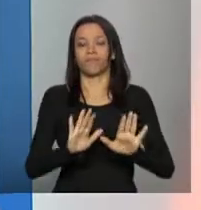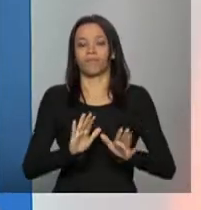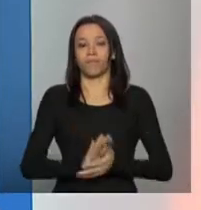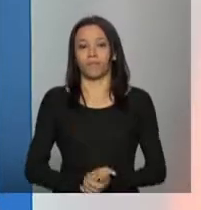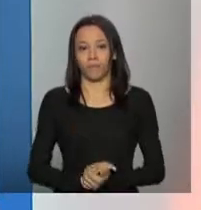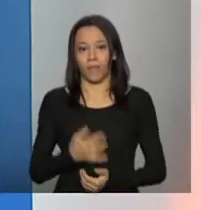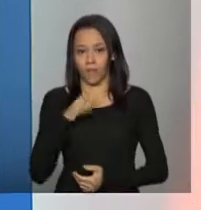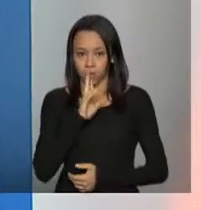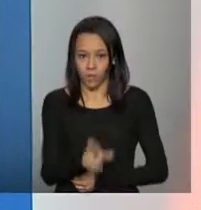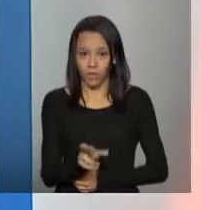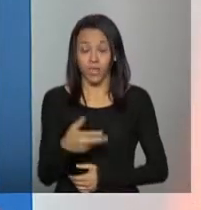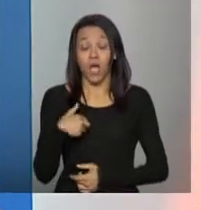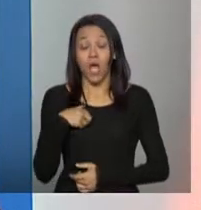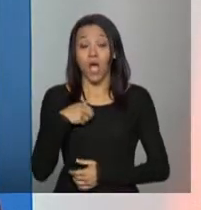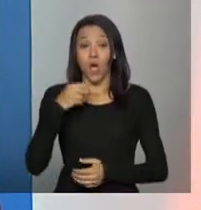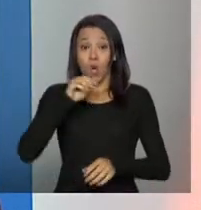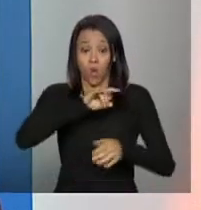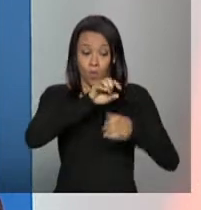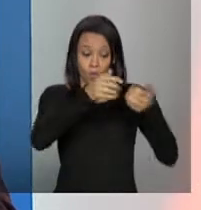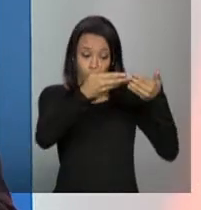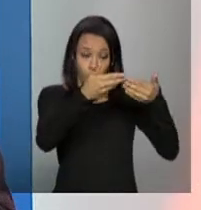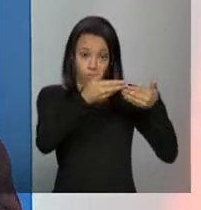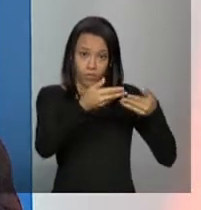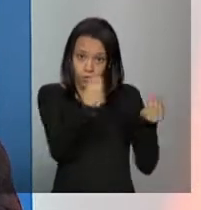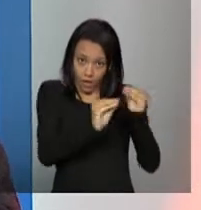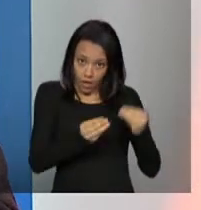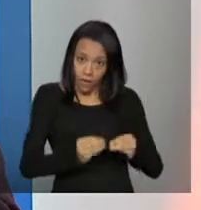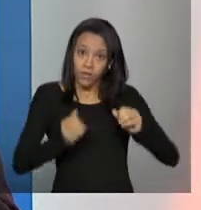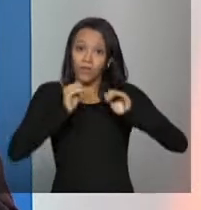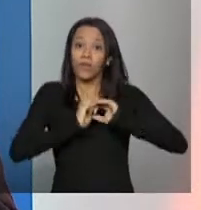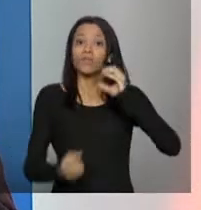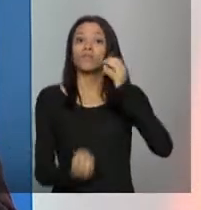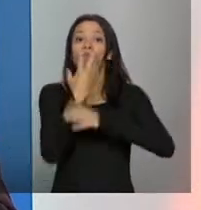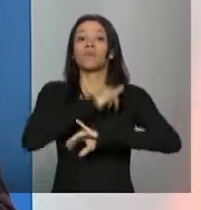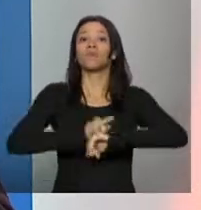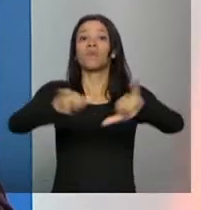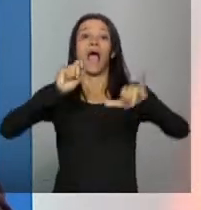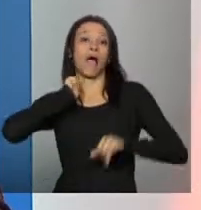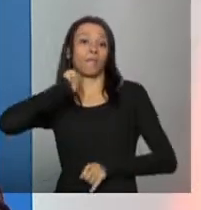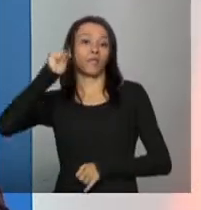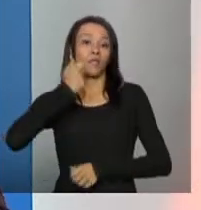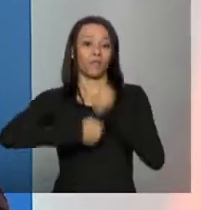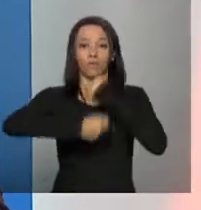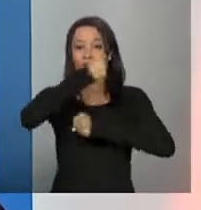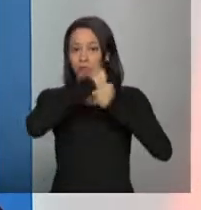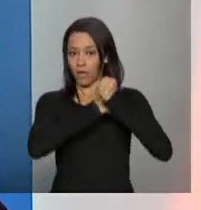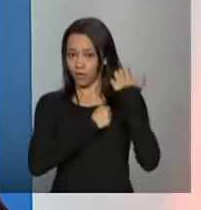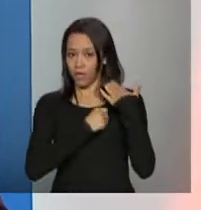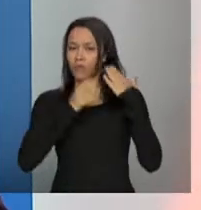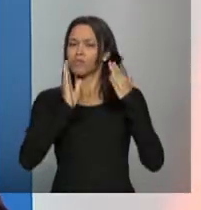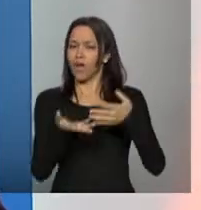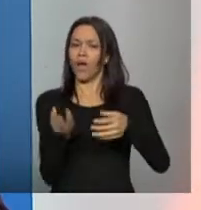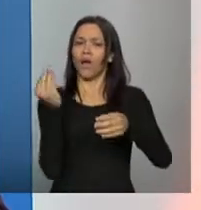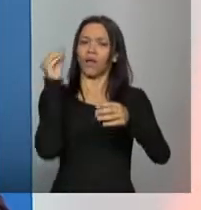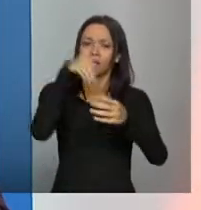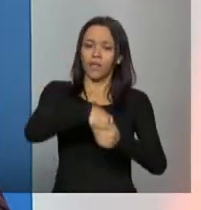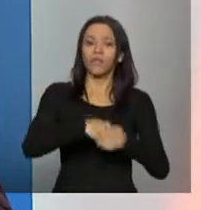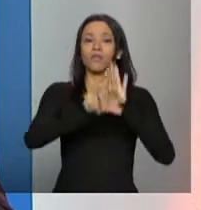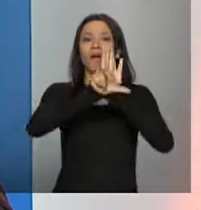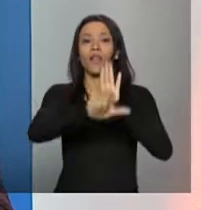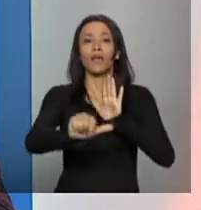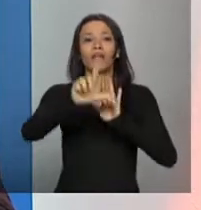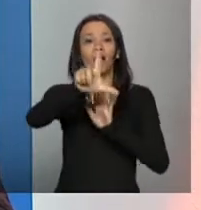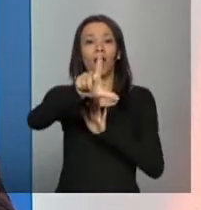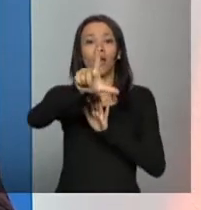lançado em abril do ano passado. Então, o cadastro já estava previsto na legislação da assistência social, que é a LOAS,